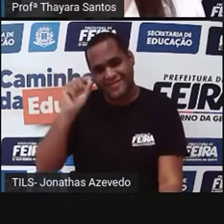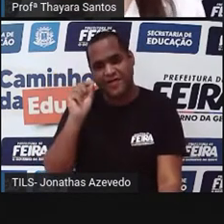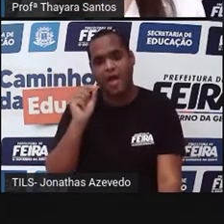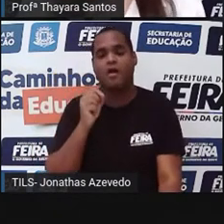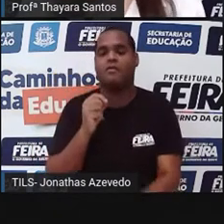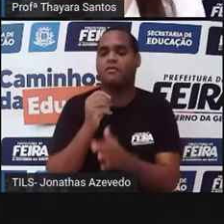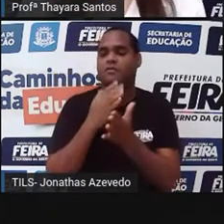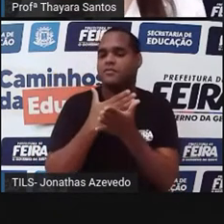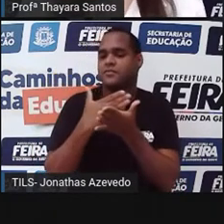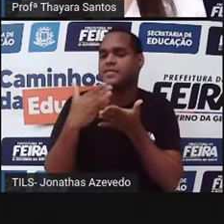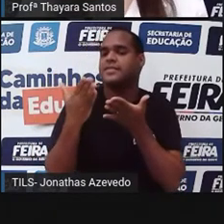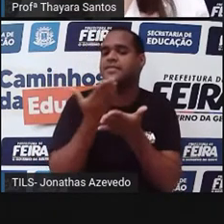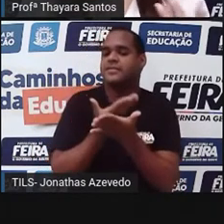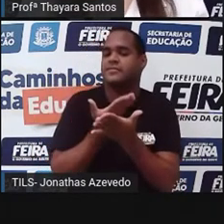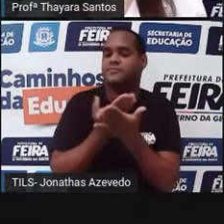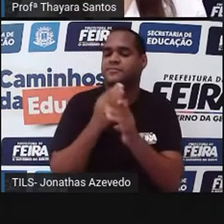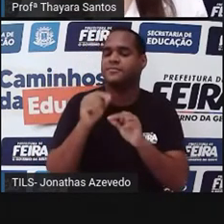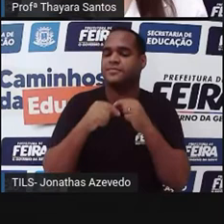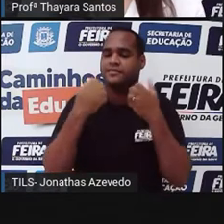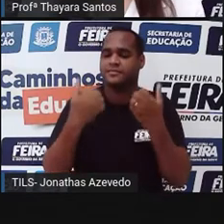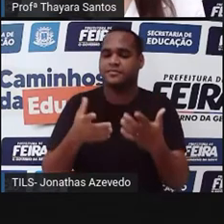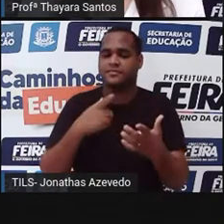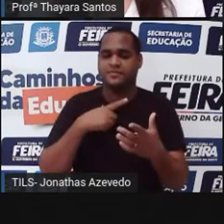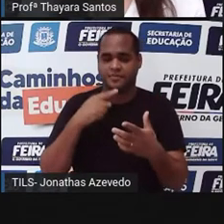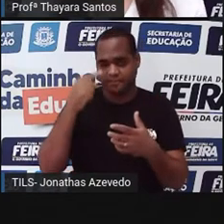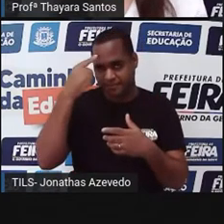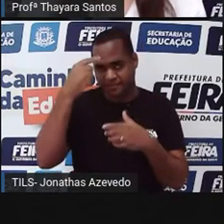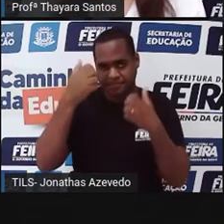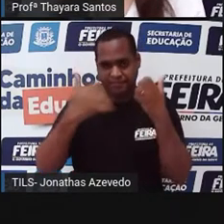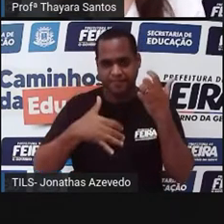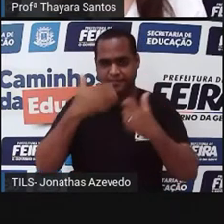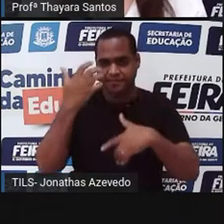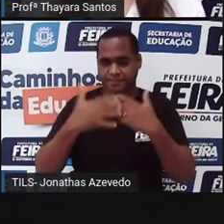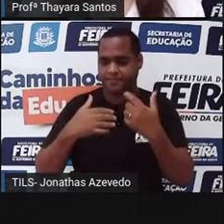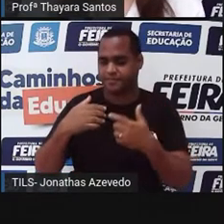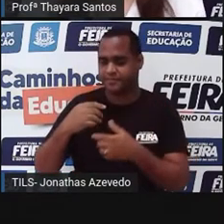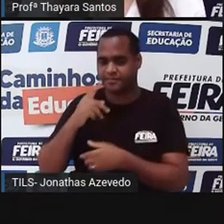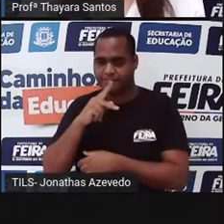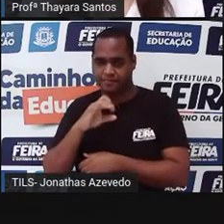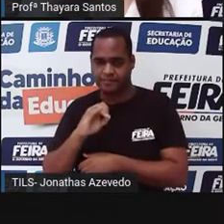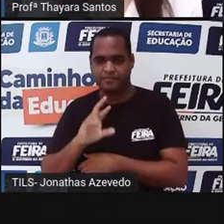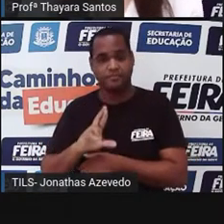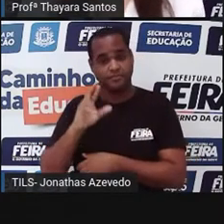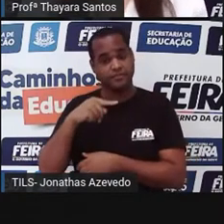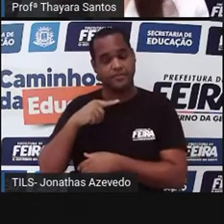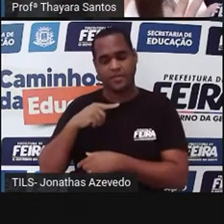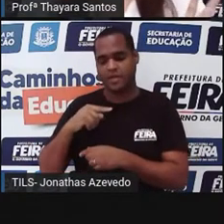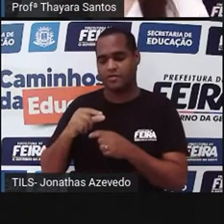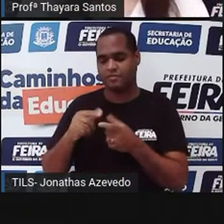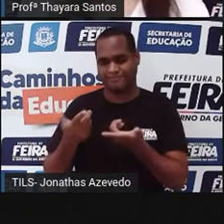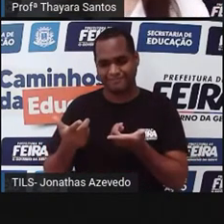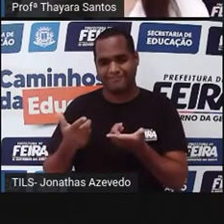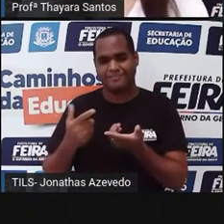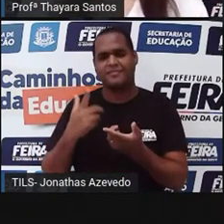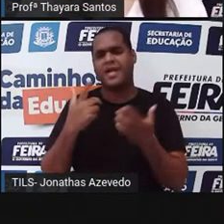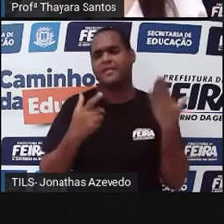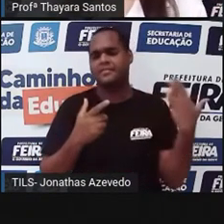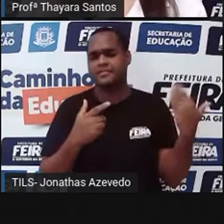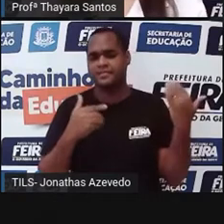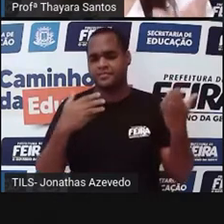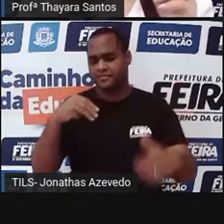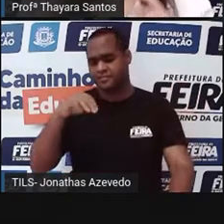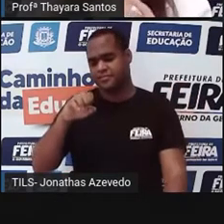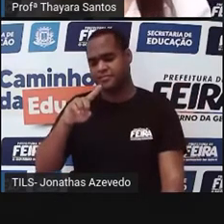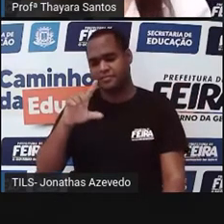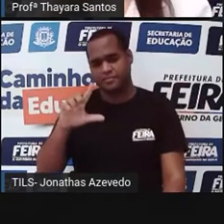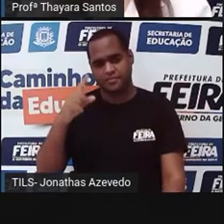muita coisa da genética, né? Por isso que ele é considerado hoje o pai da genética, o fundador da genética, mas naquela época ele não